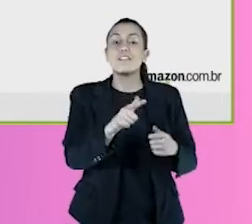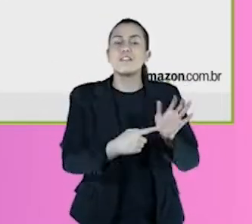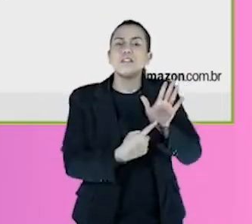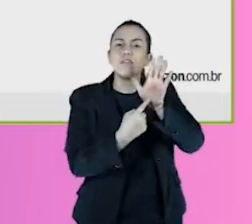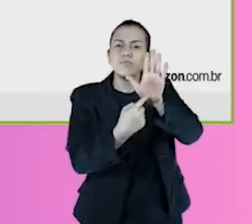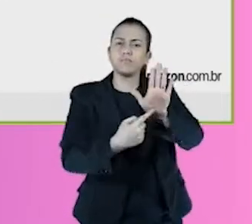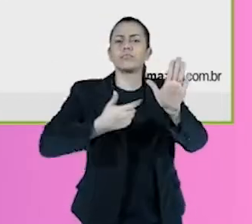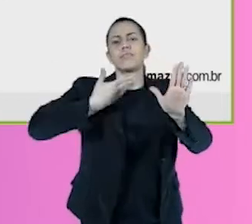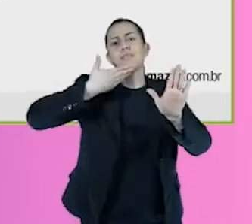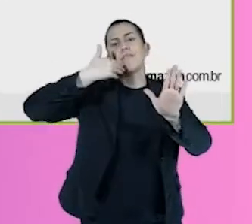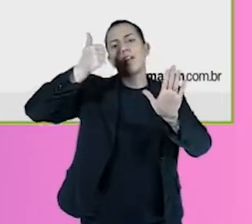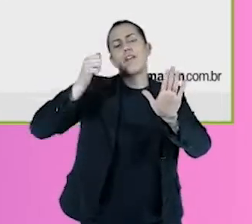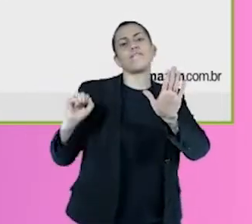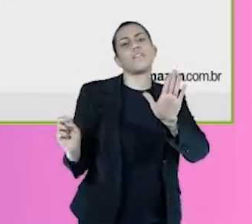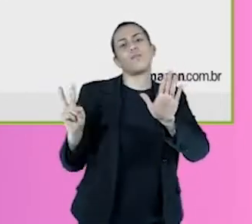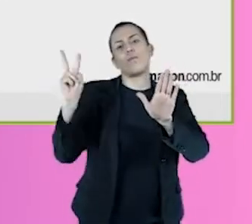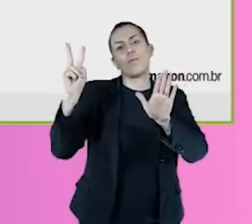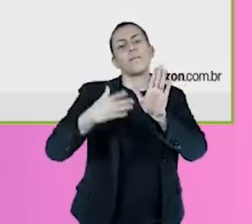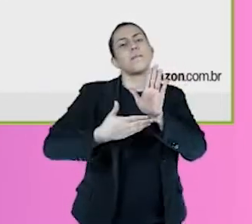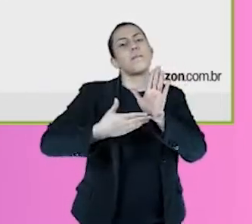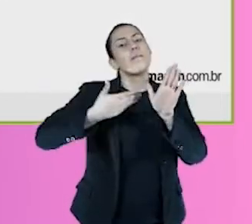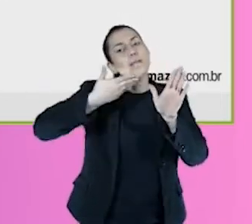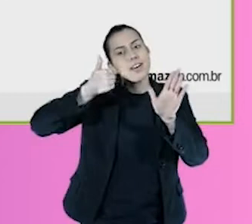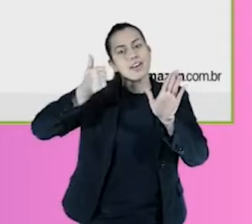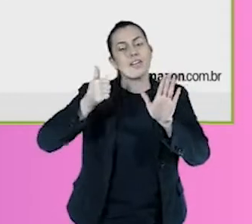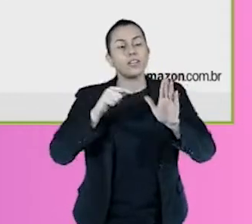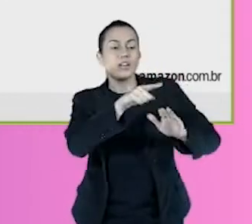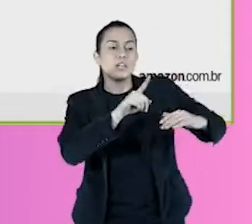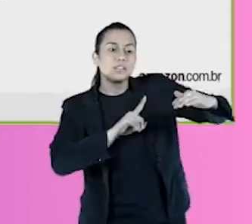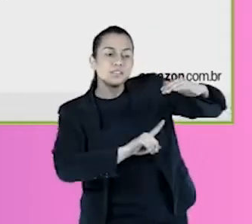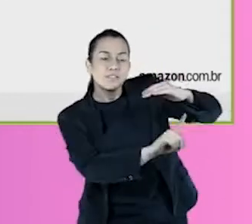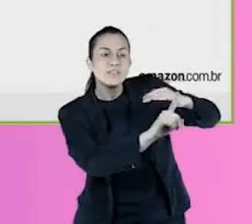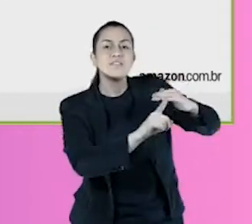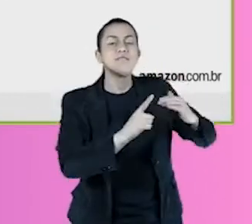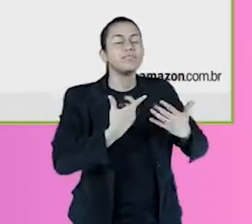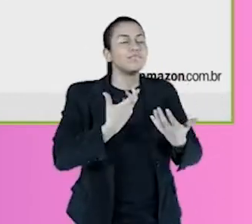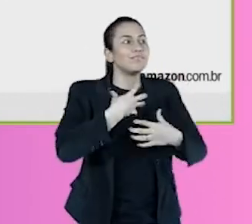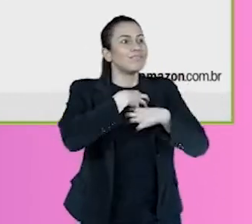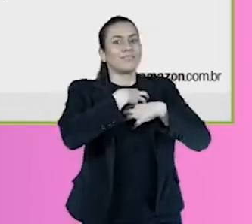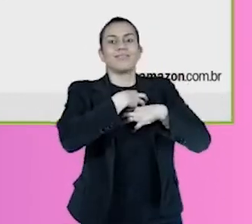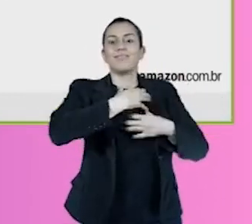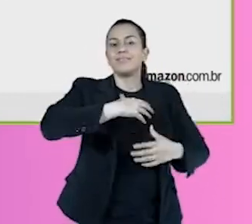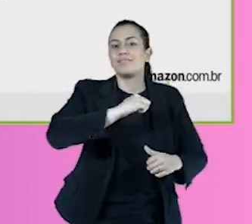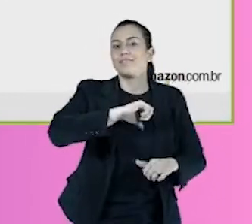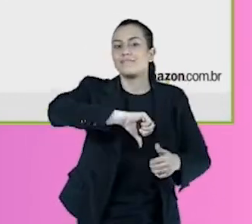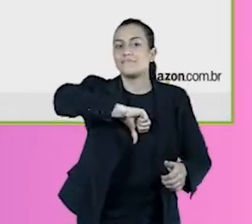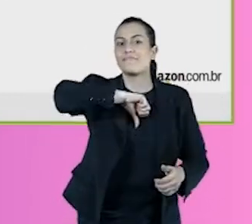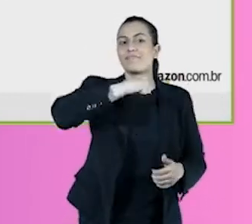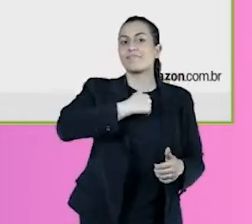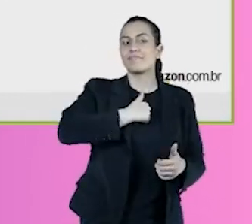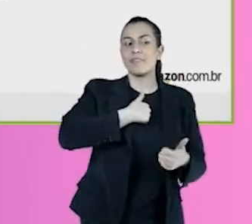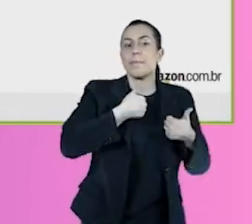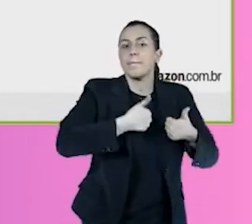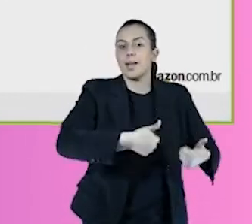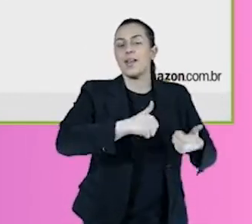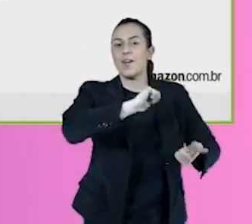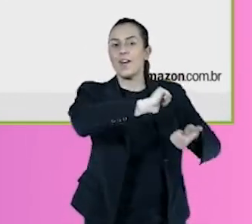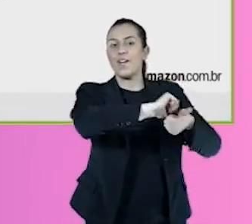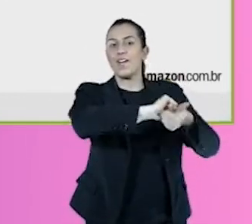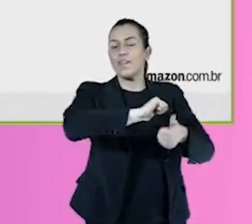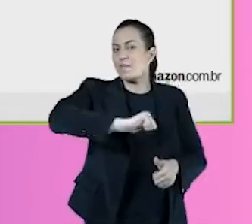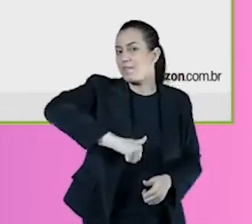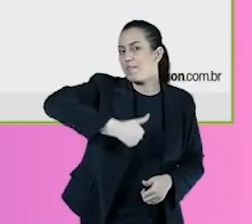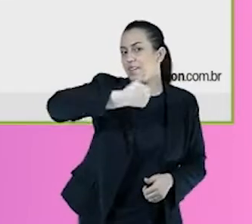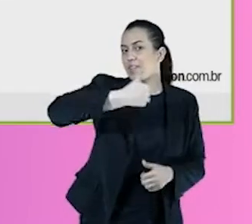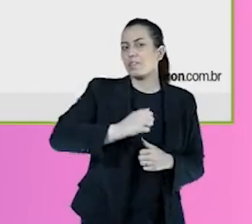um melhor valor, né, para o cliente, consequentemente a experiência e por aí vai. Então, que eu queria dividir com vocês aqui, é que, por mais